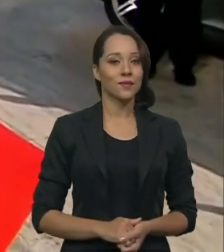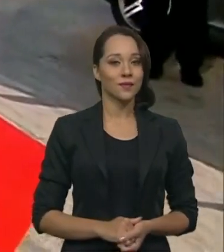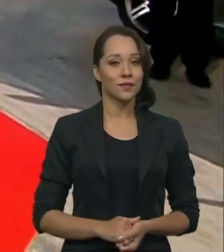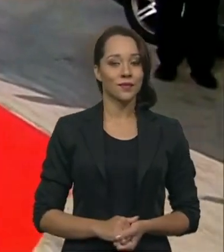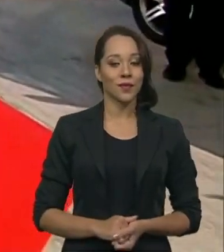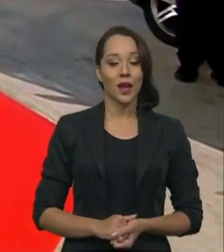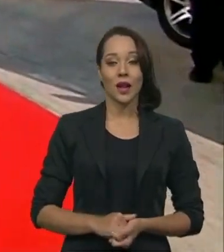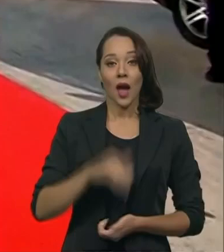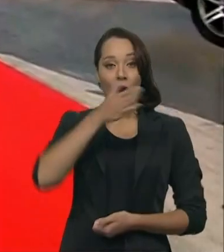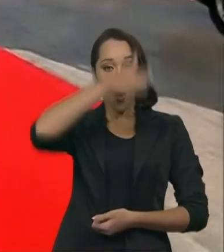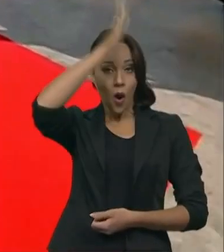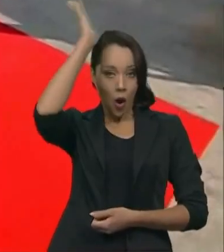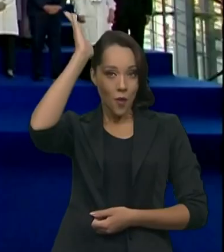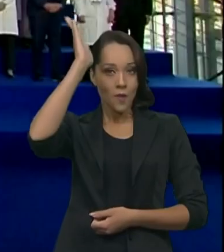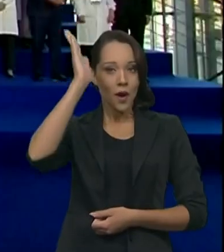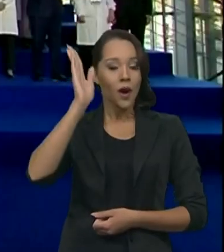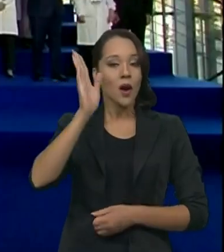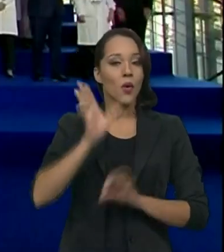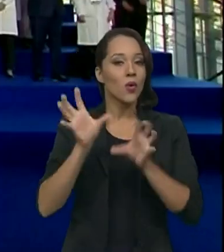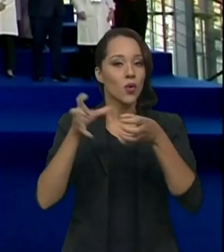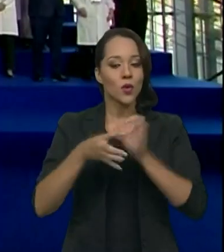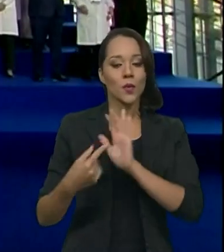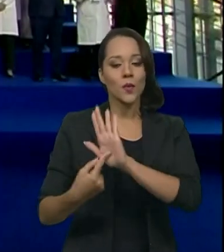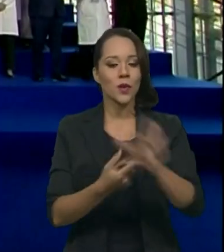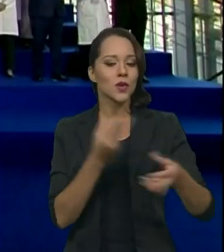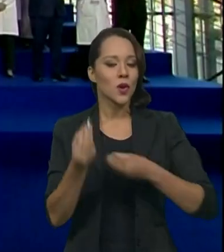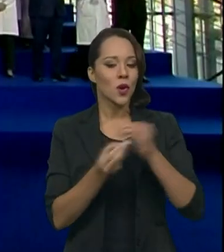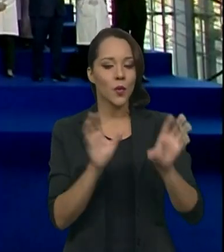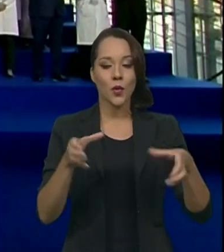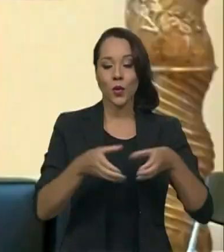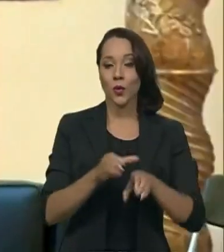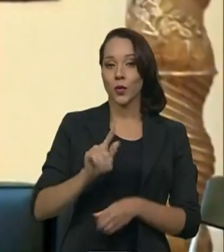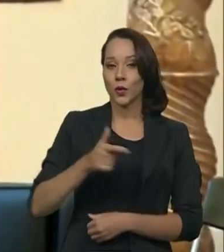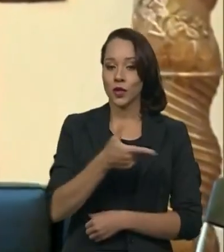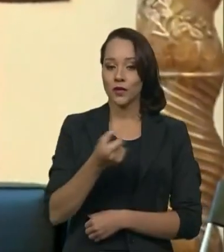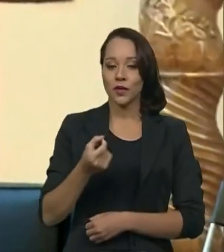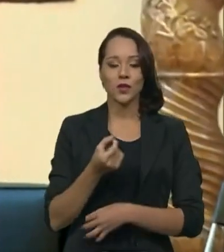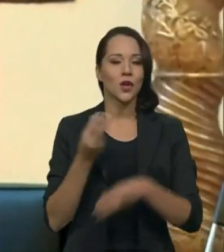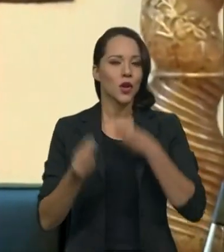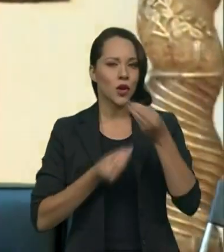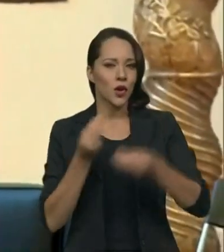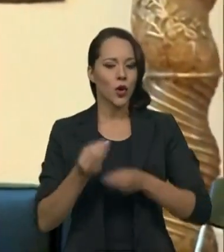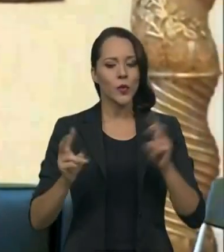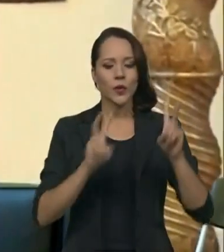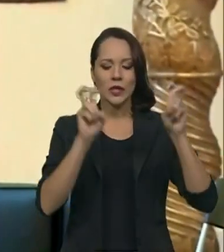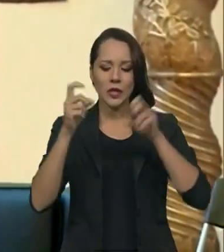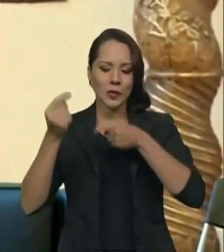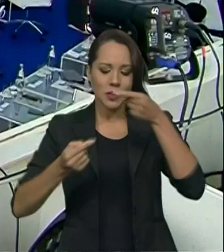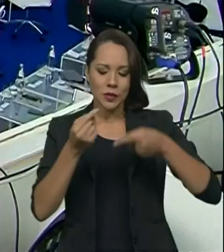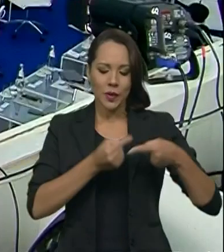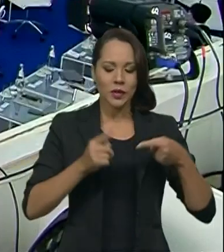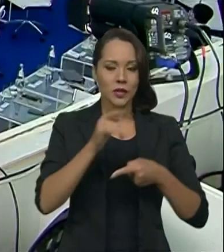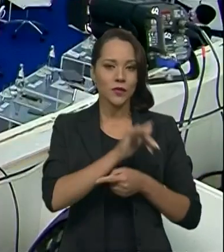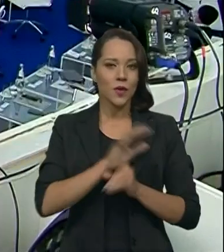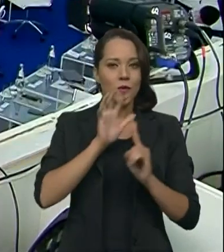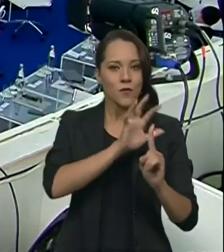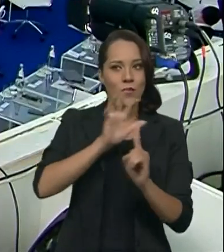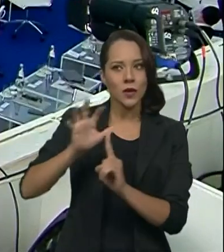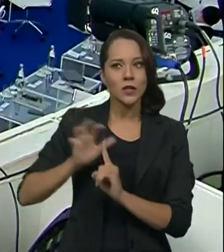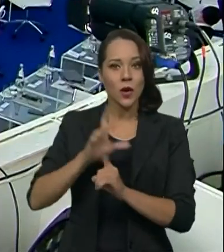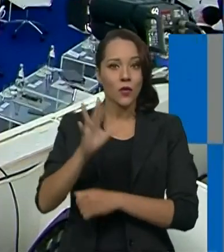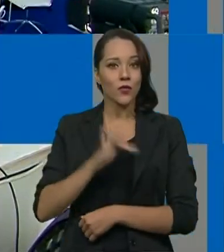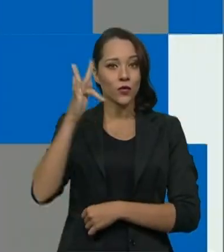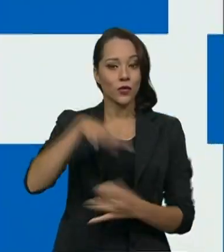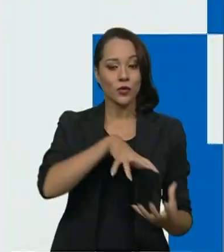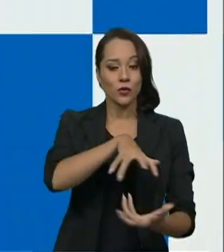Em Roma, nossa equipe mostra os bastidores da cúpula do dia 20 e como os temas debatidos vão influenciar o